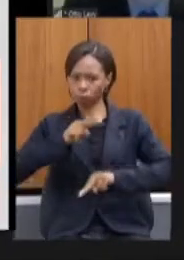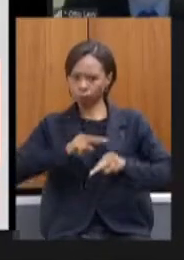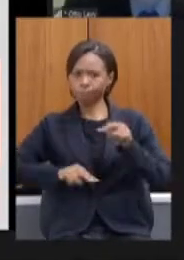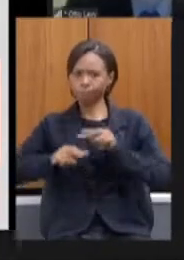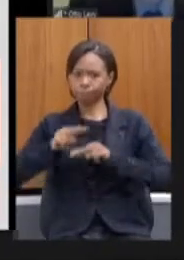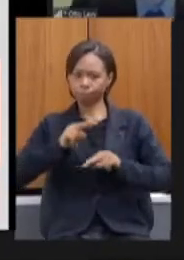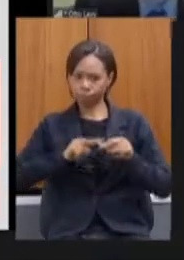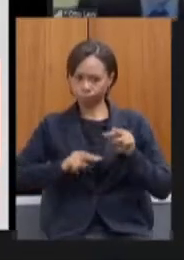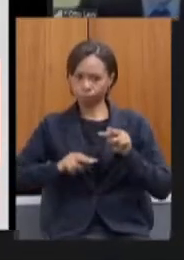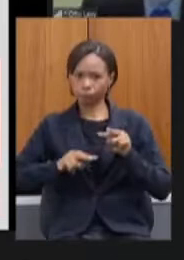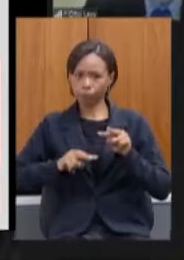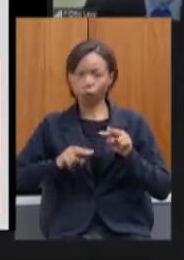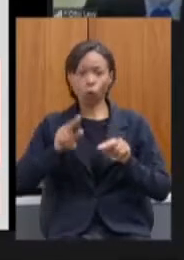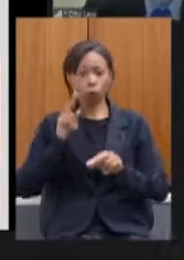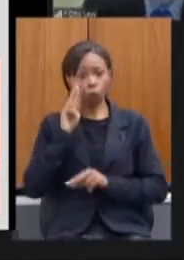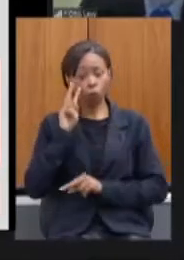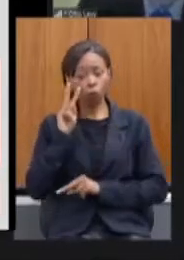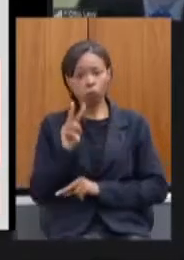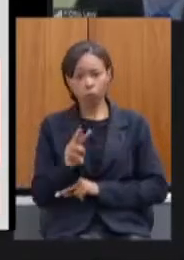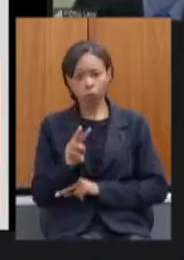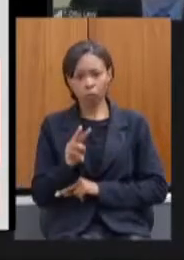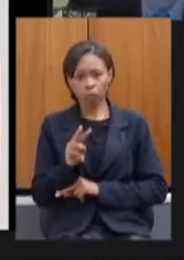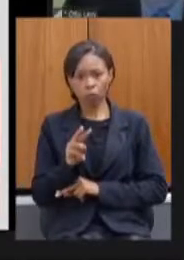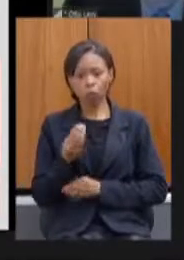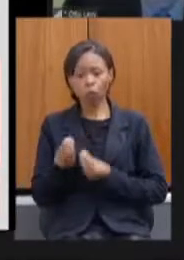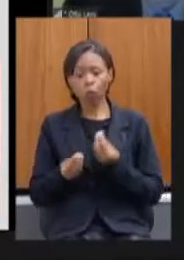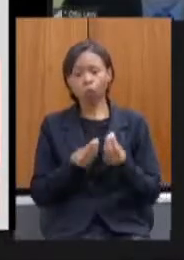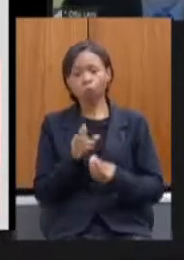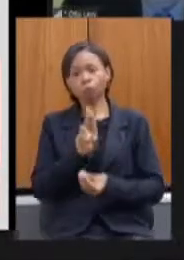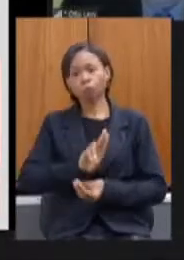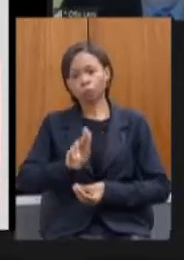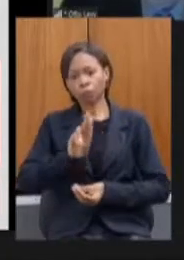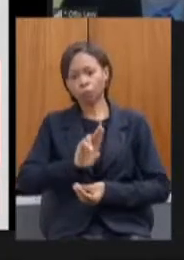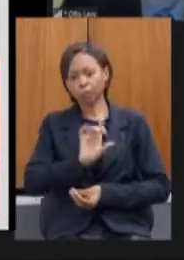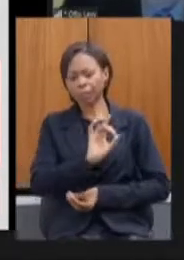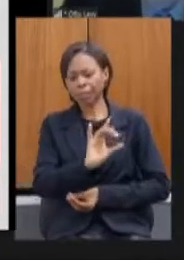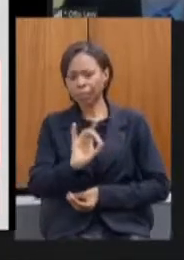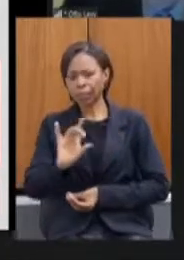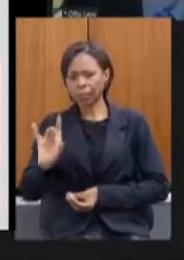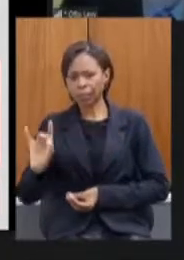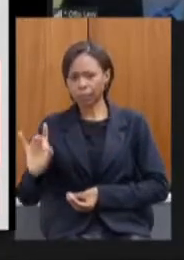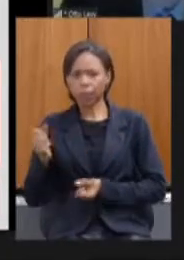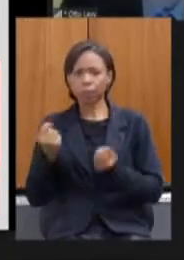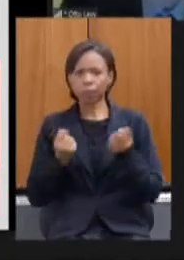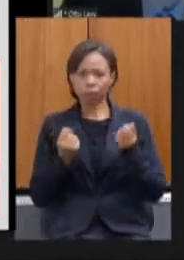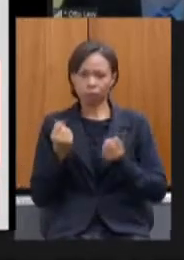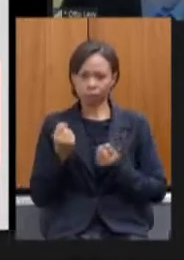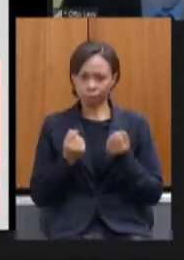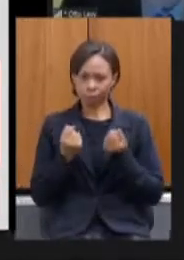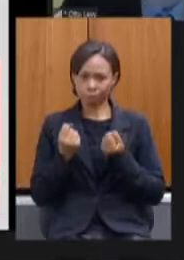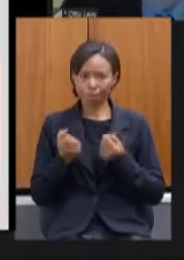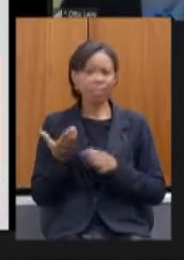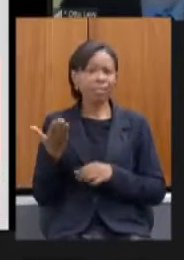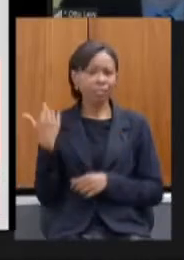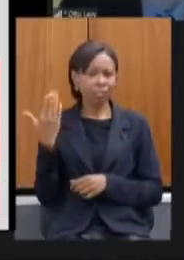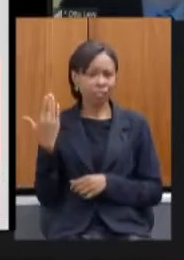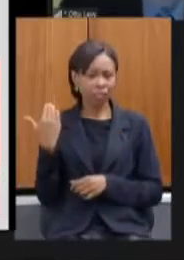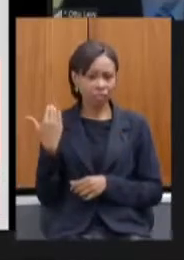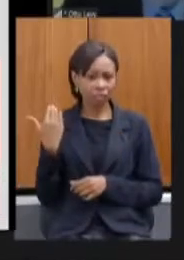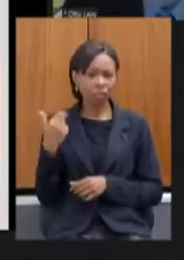nível de utilização de cada veículo que naquele momento estava inferior